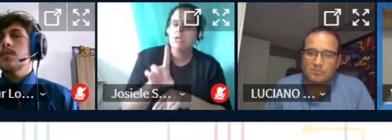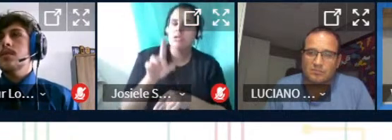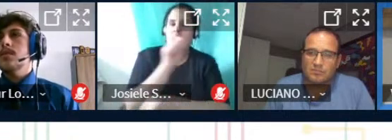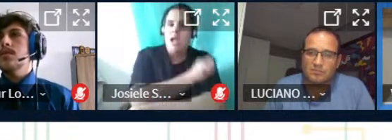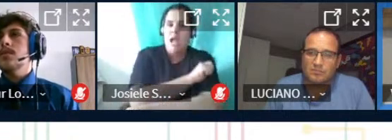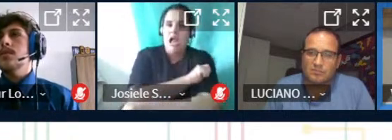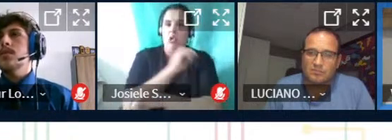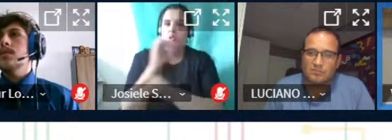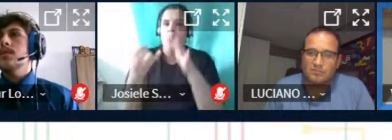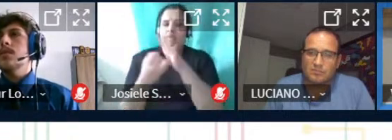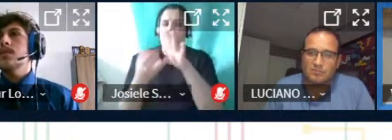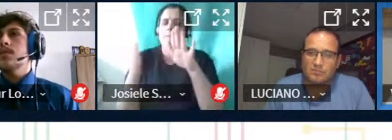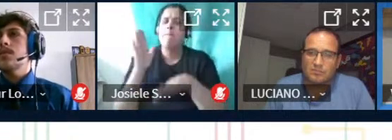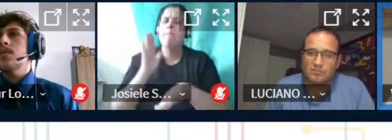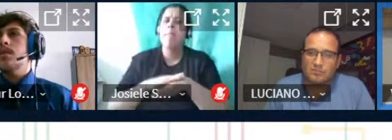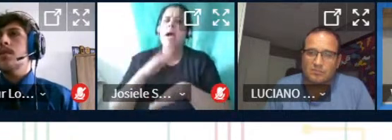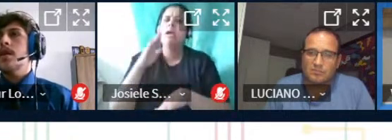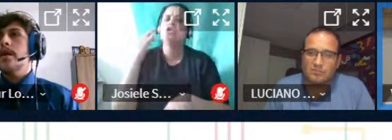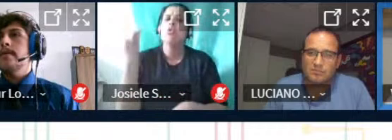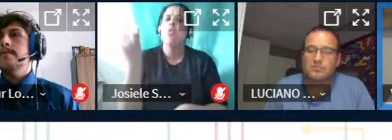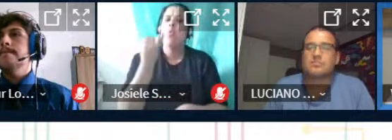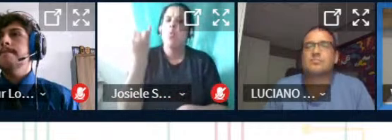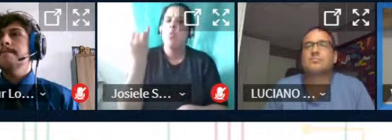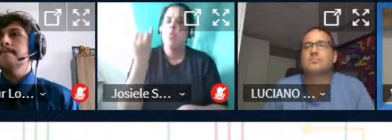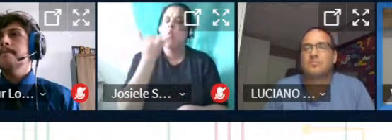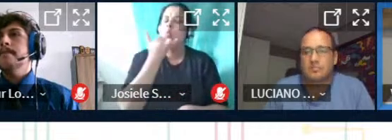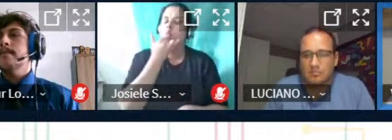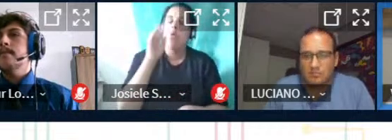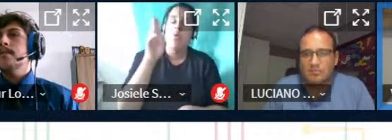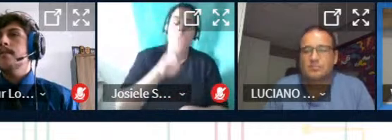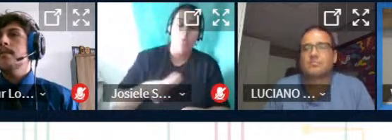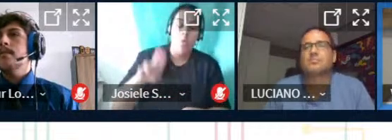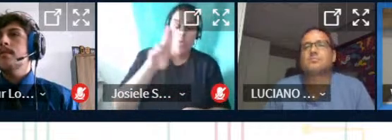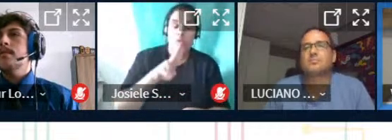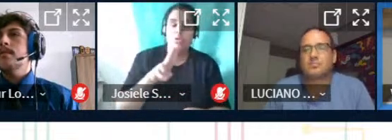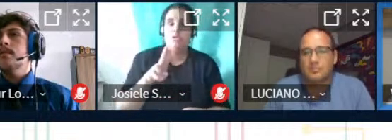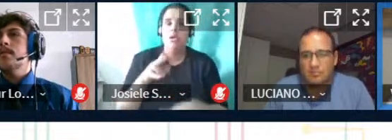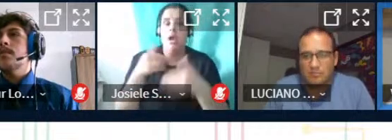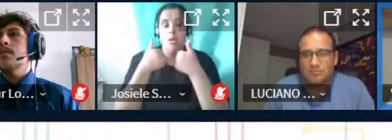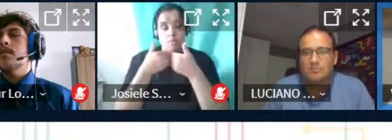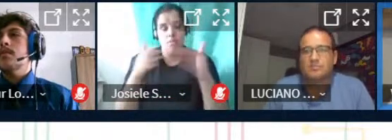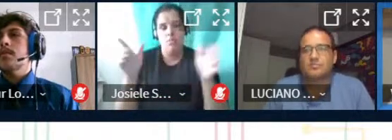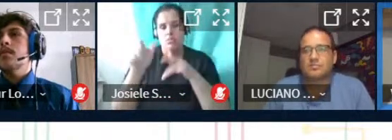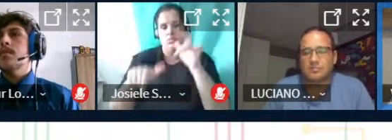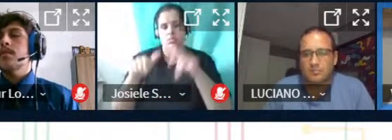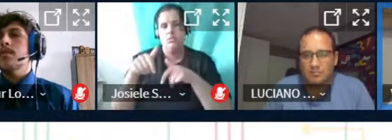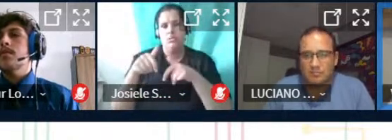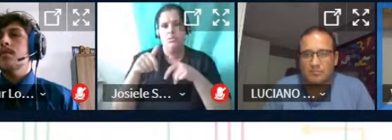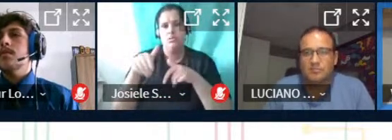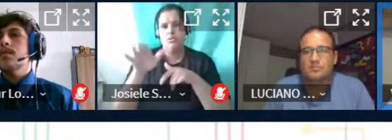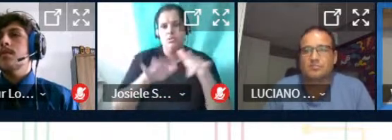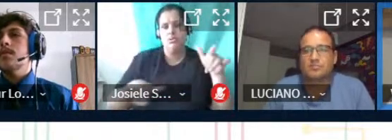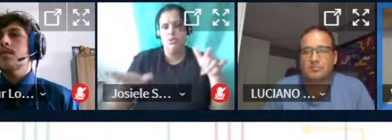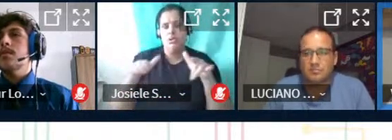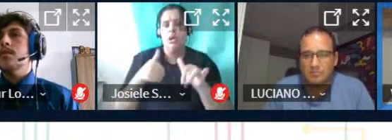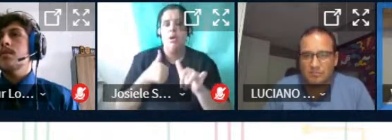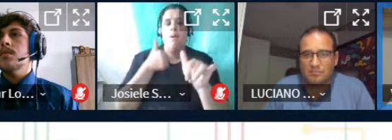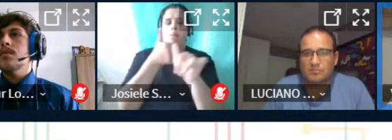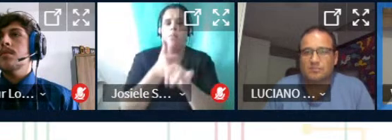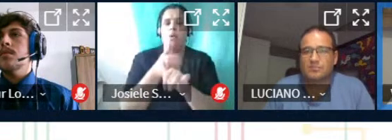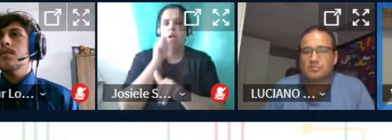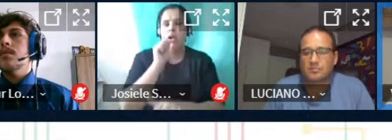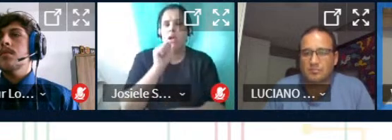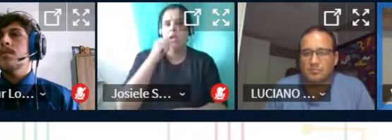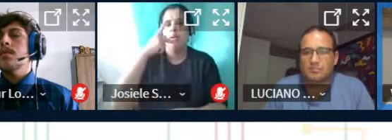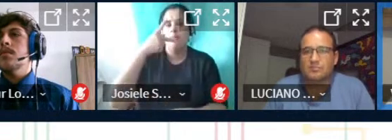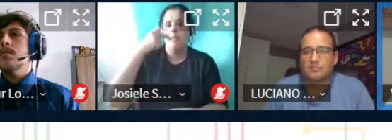mais precisam e a gente abriu ao público em geral também então isso veio para dar um suporte para quem estava em APNP né